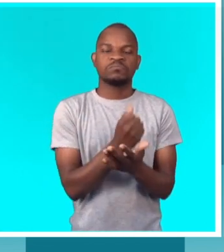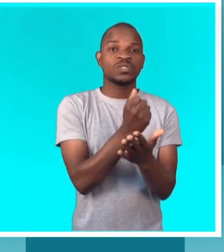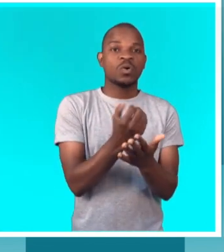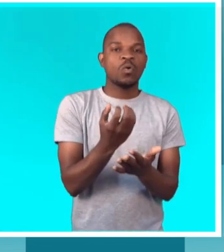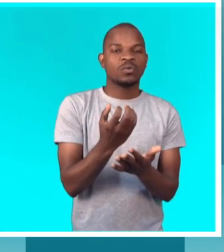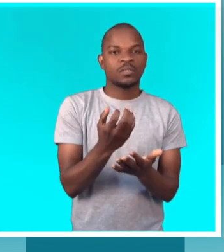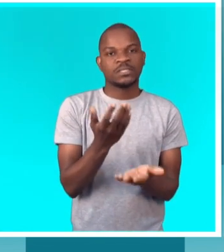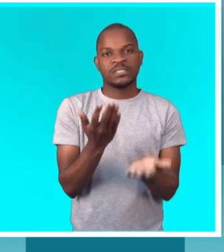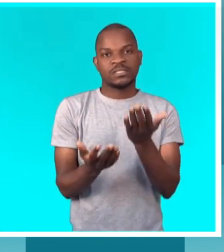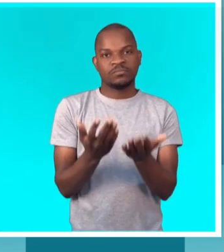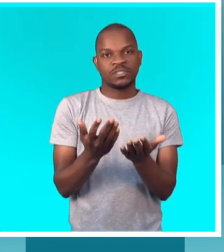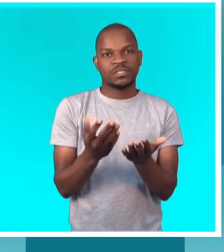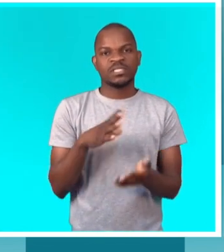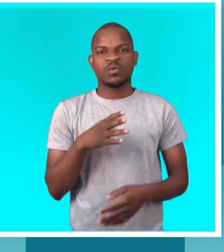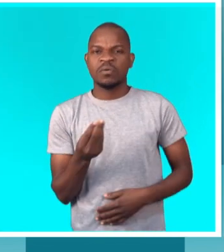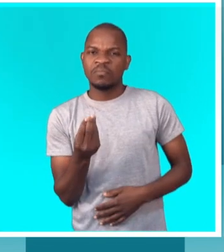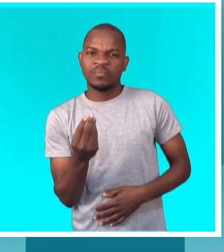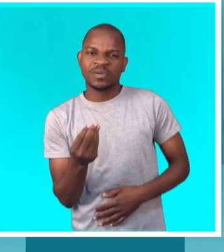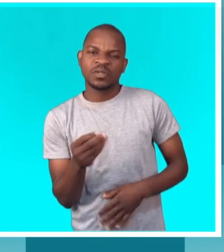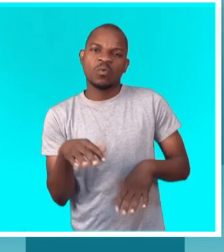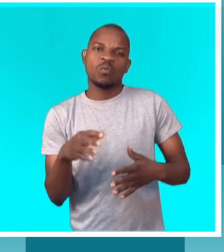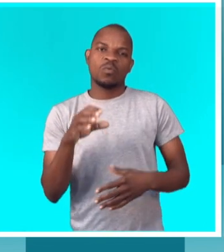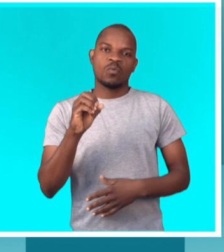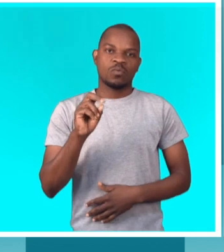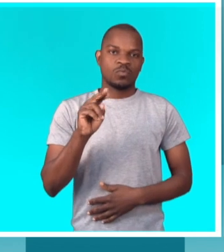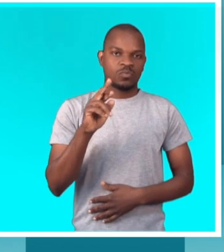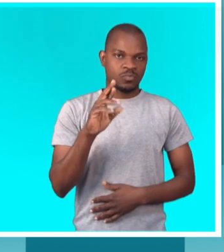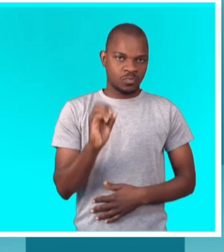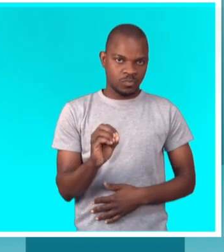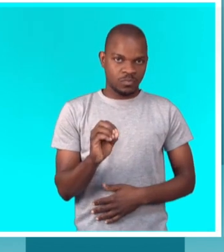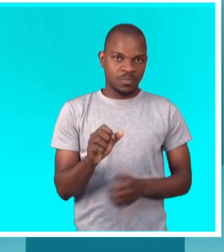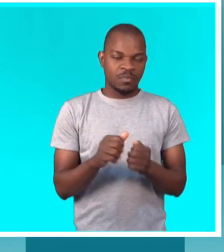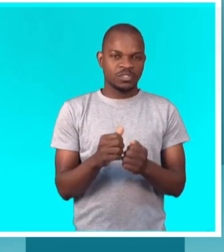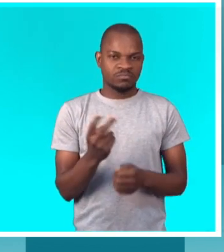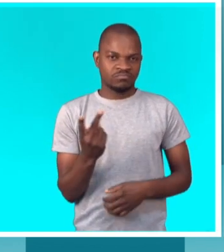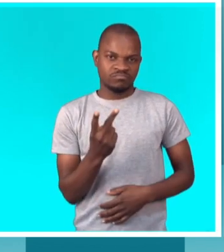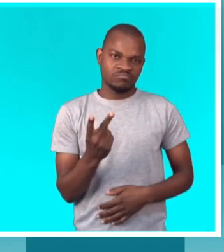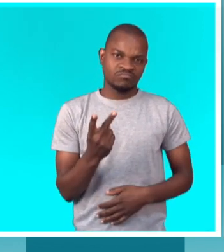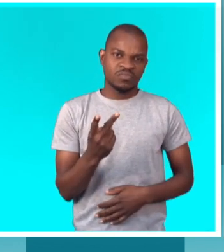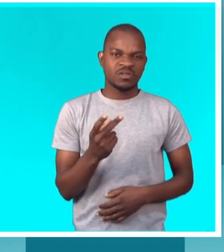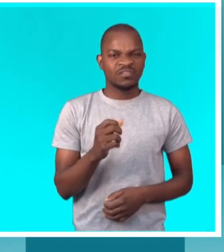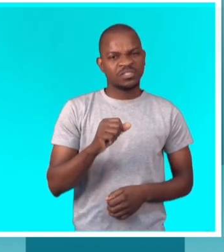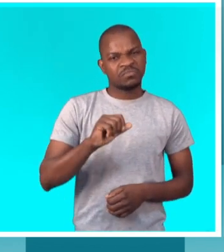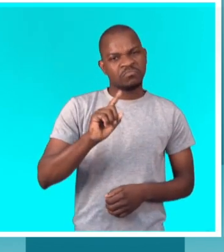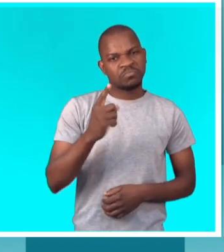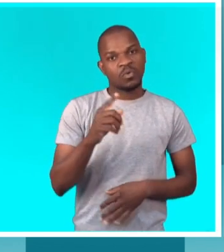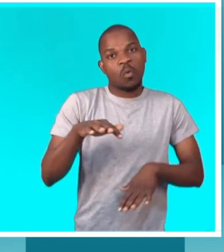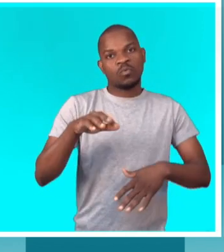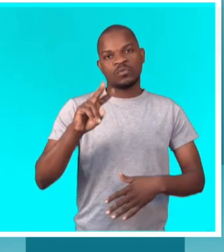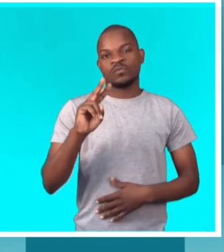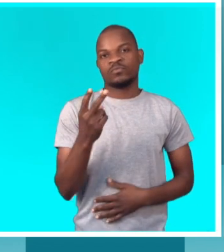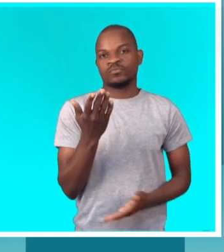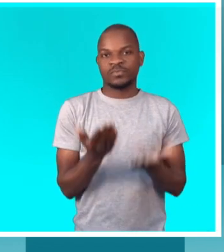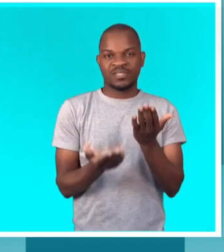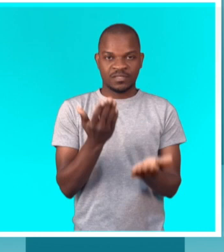Entre prata e ouro, uma destas duas eu tenho que conseguir, pelo menos cortar a meta em primeiro ou em segundo, porque com ela eu sei que é de